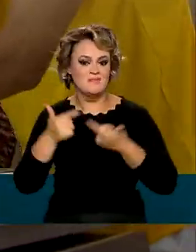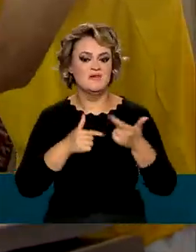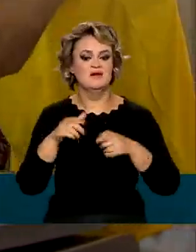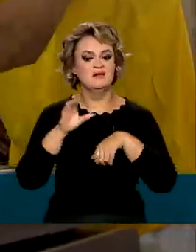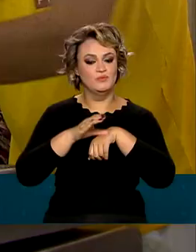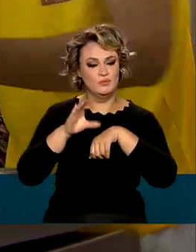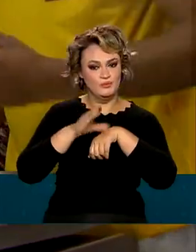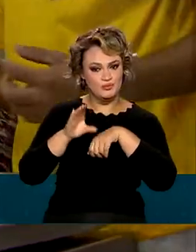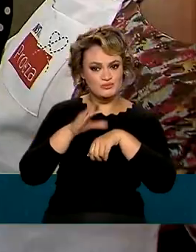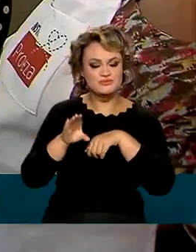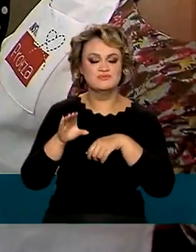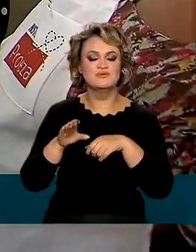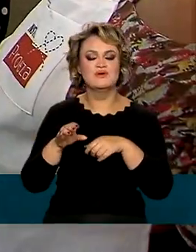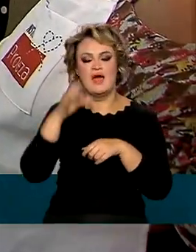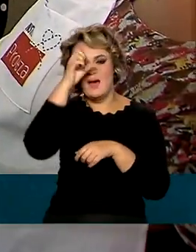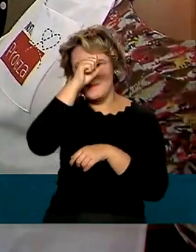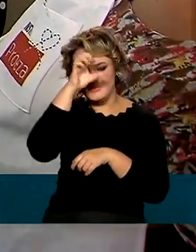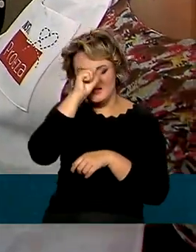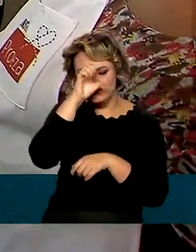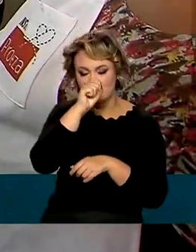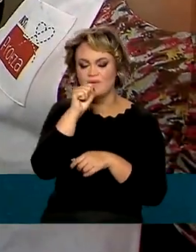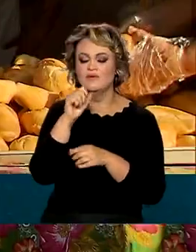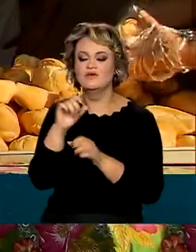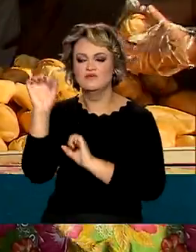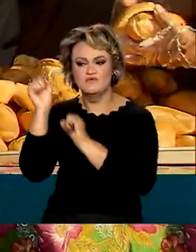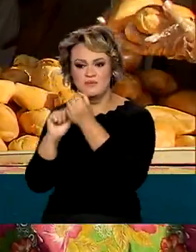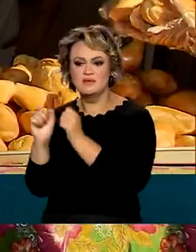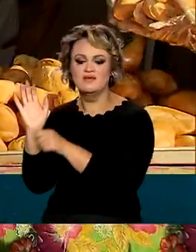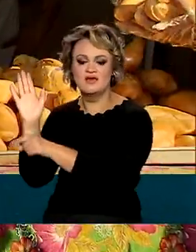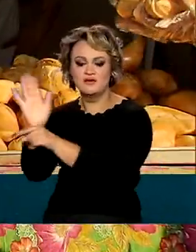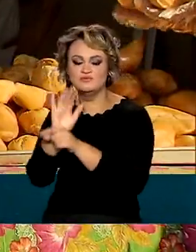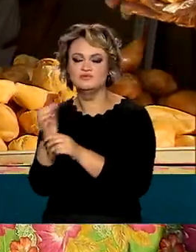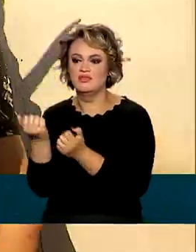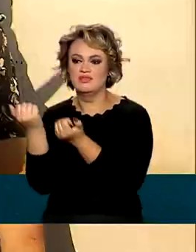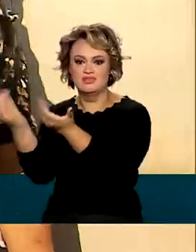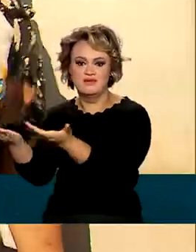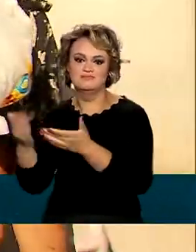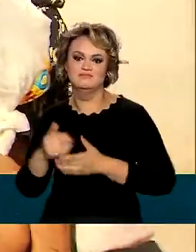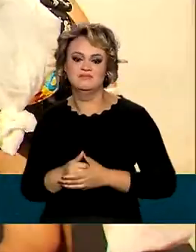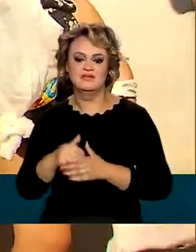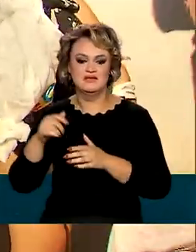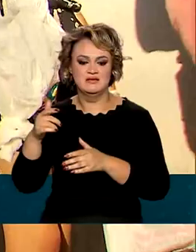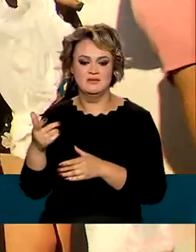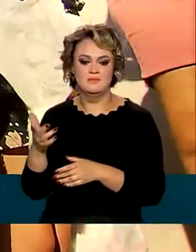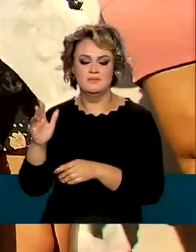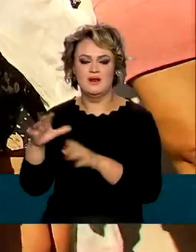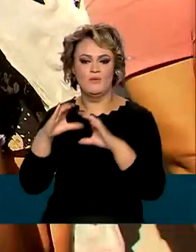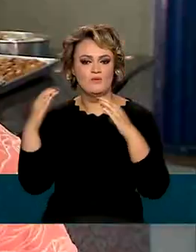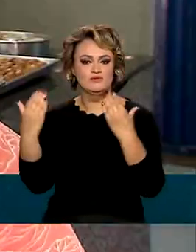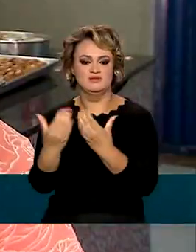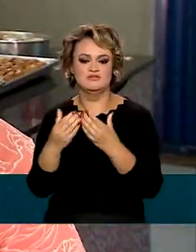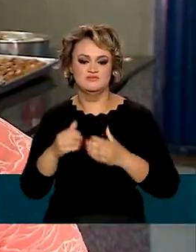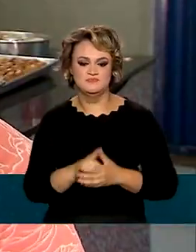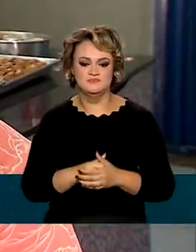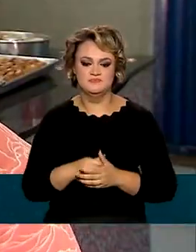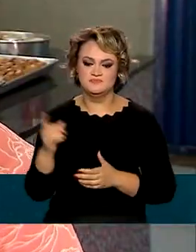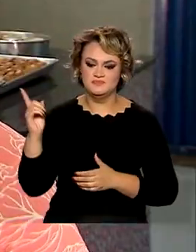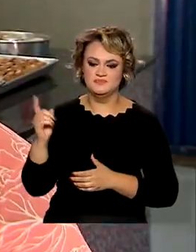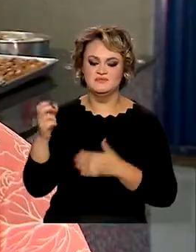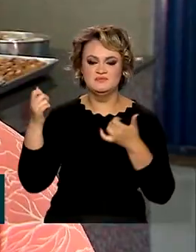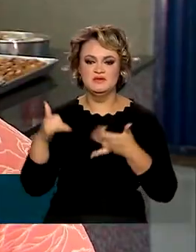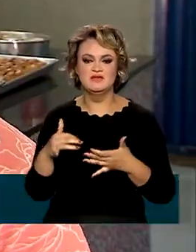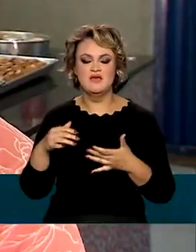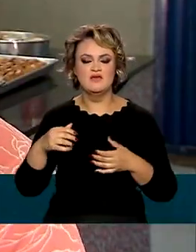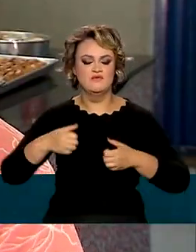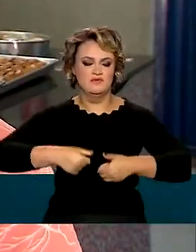do curso de planificação, aprende a fabricar e ajuda a distribuir o produto para a comunidade. Eu consegui ver um